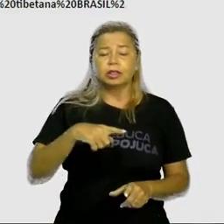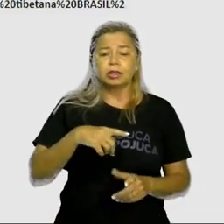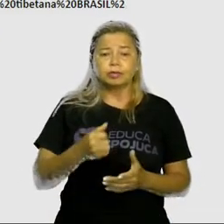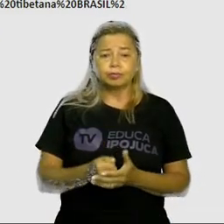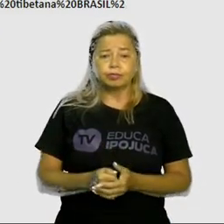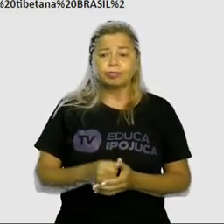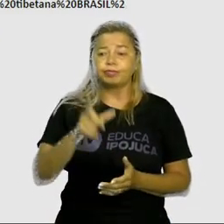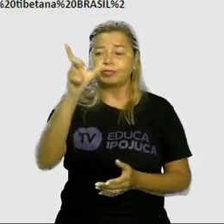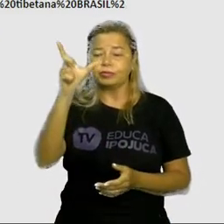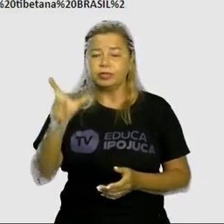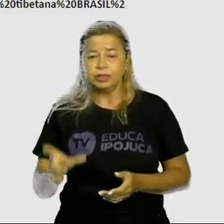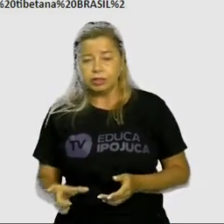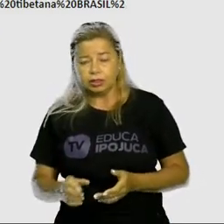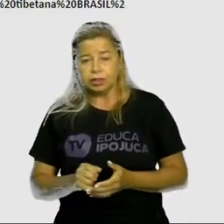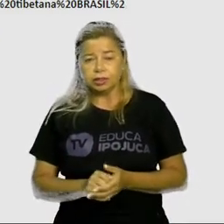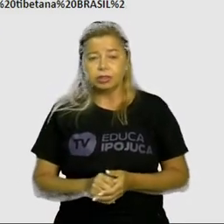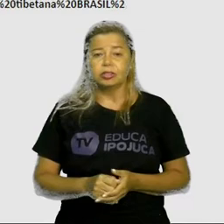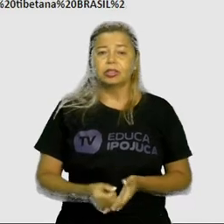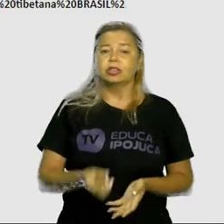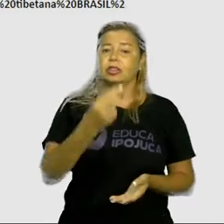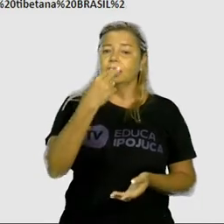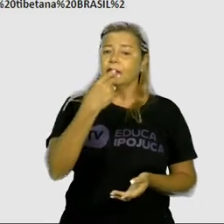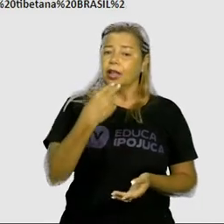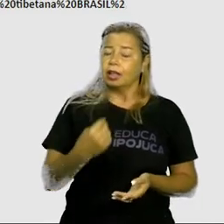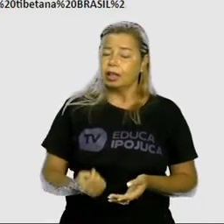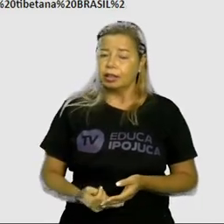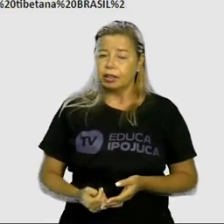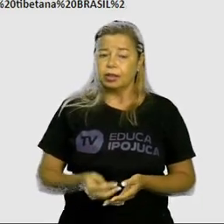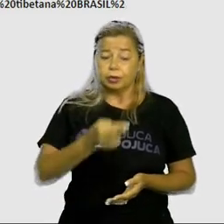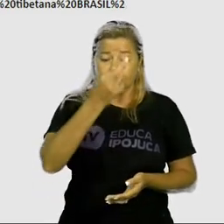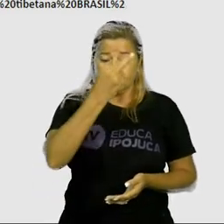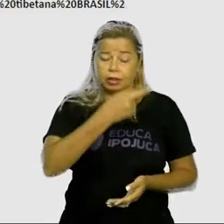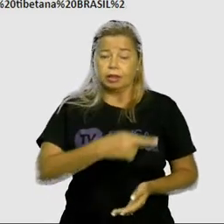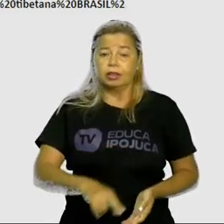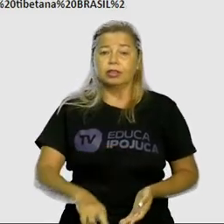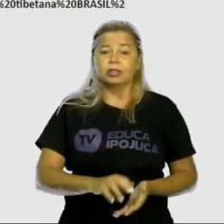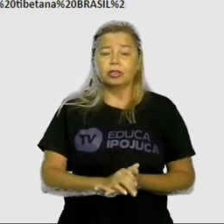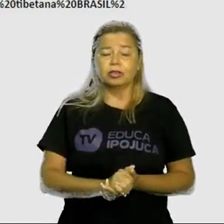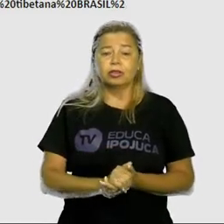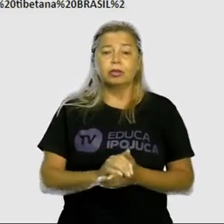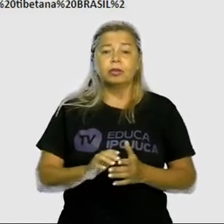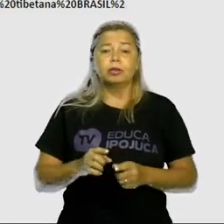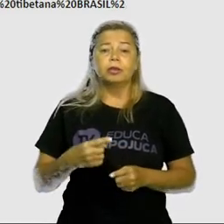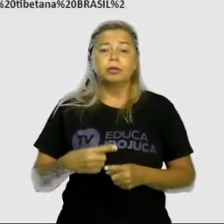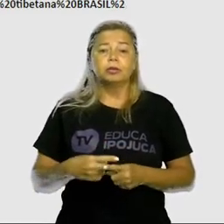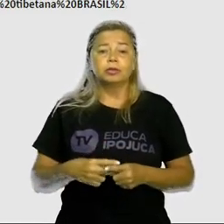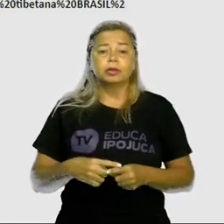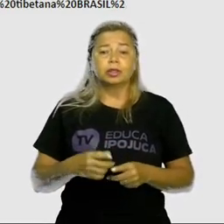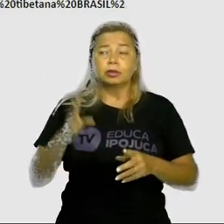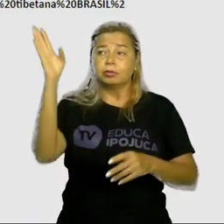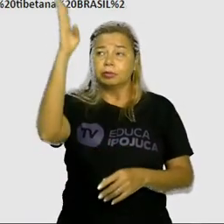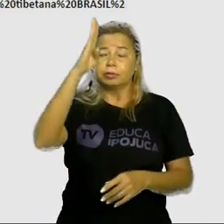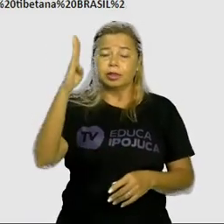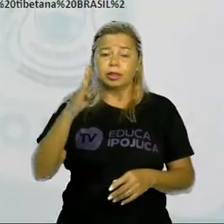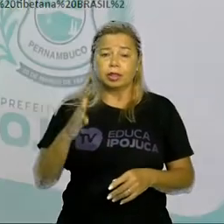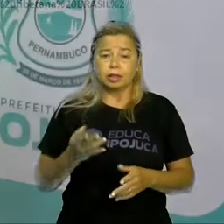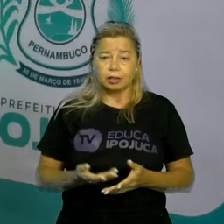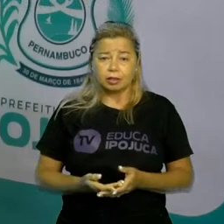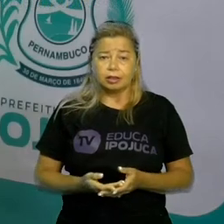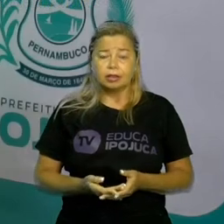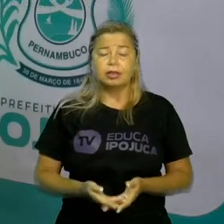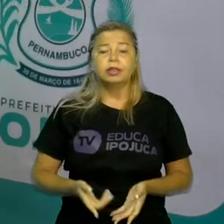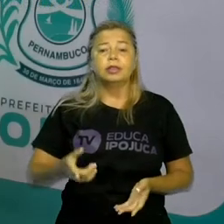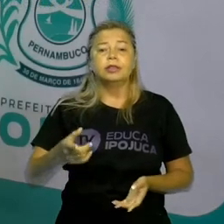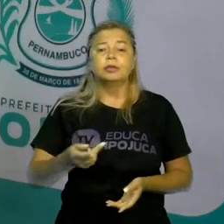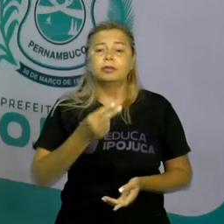língua e a religião. O exemplo do nosso país, por exemplo, nós somos uma nação, porque nós falamos a mesma língua, apesar